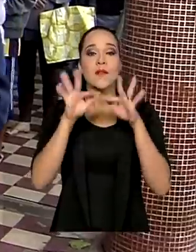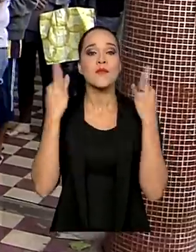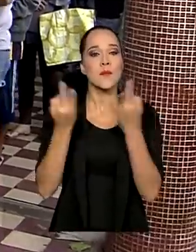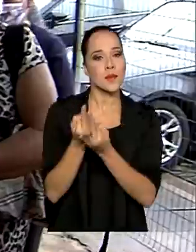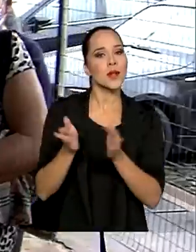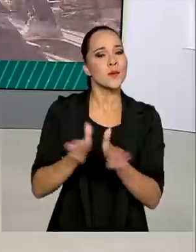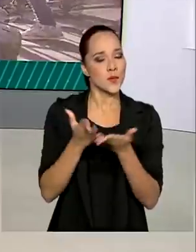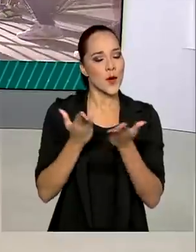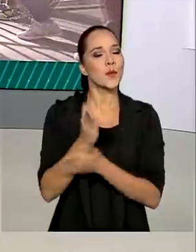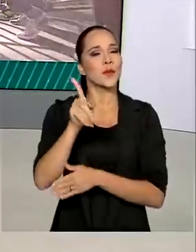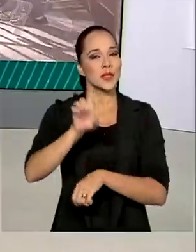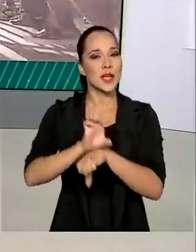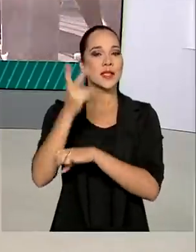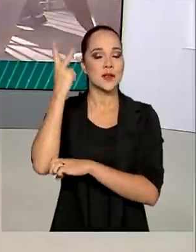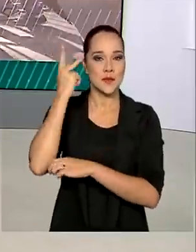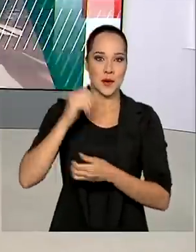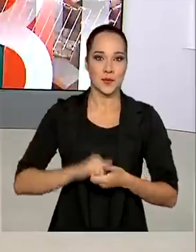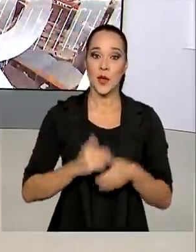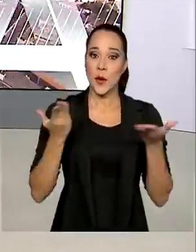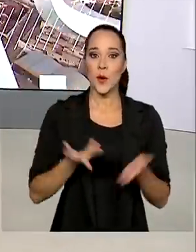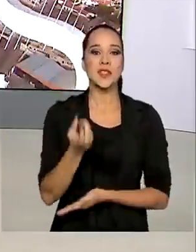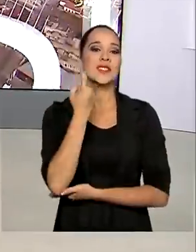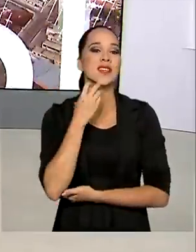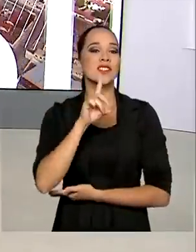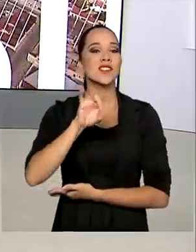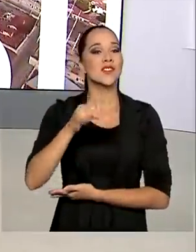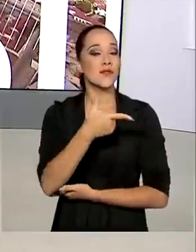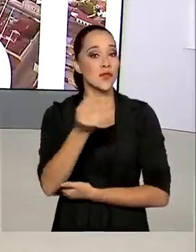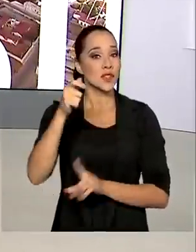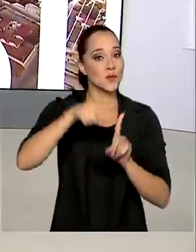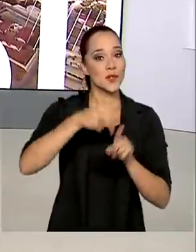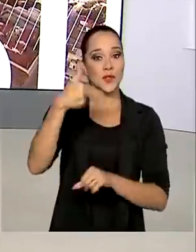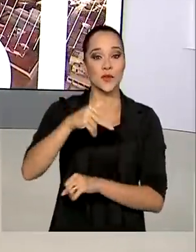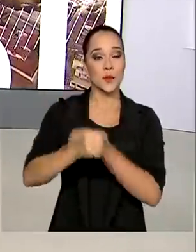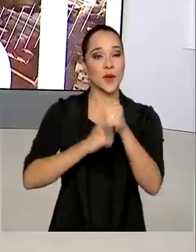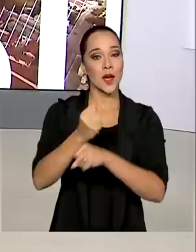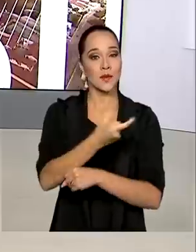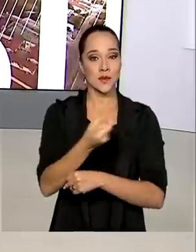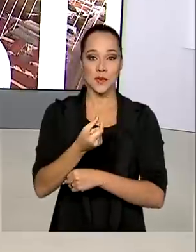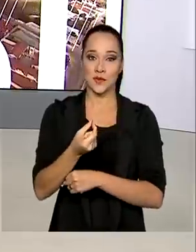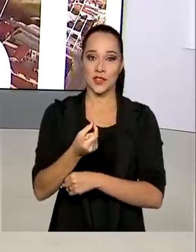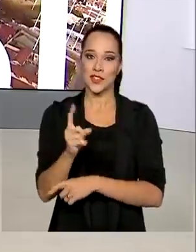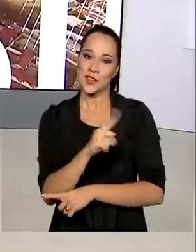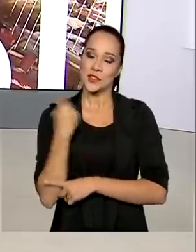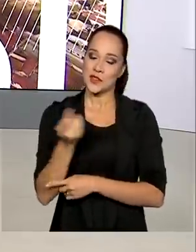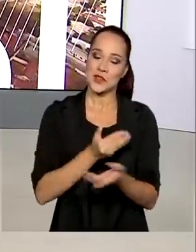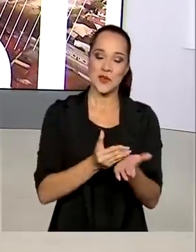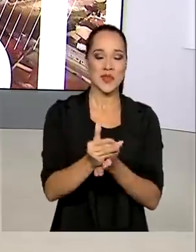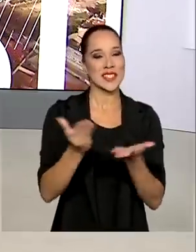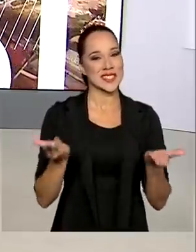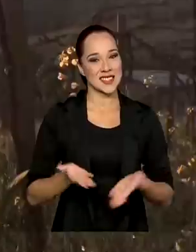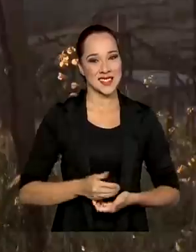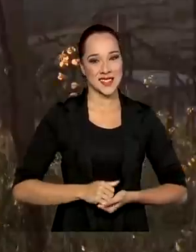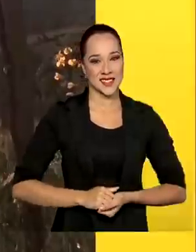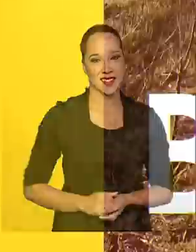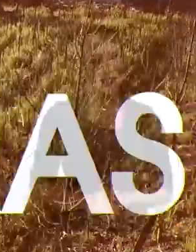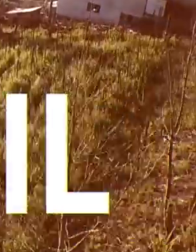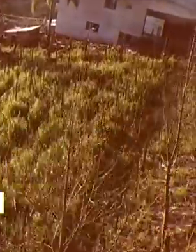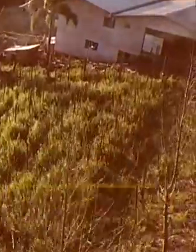de São Paulo. Hoje é sexta-feira, 20 de novembro de 2020. O Brasil em Dia já está no ar.